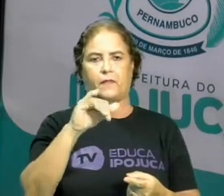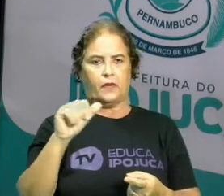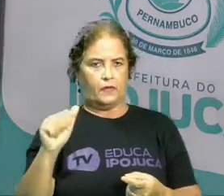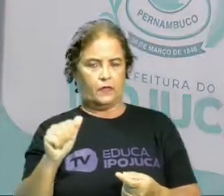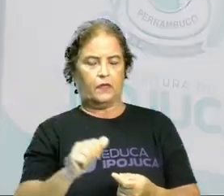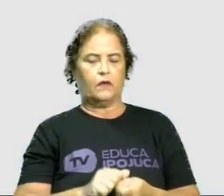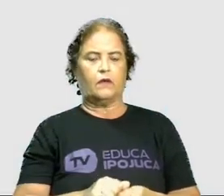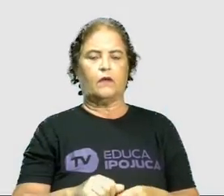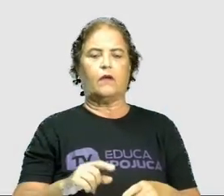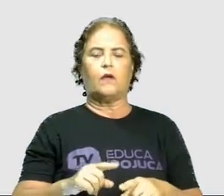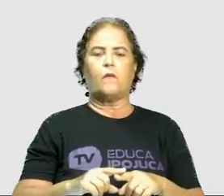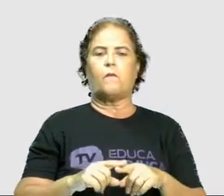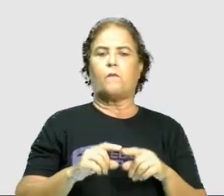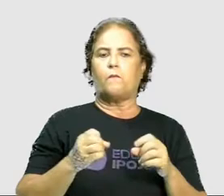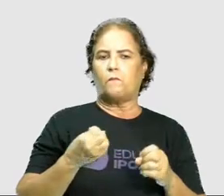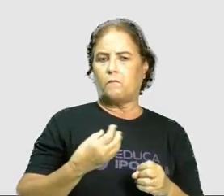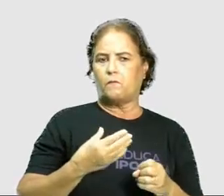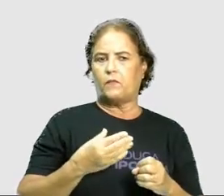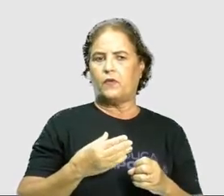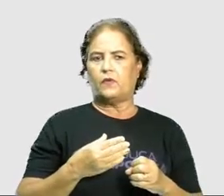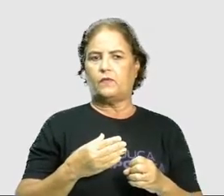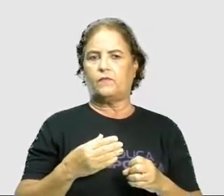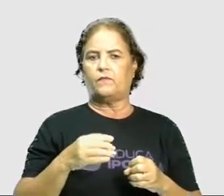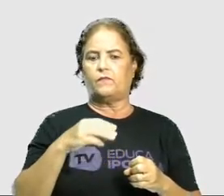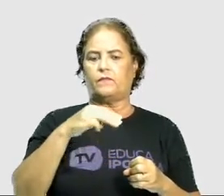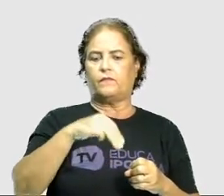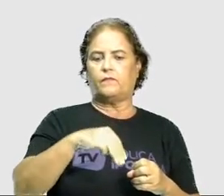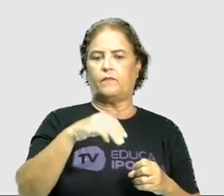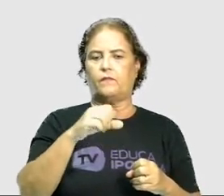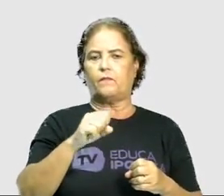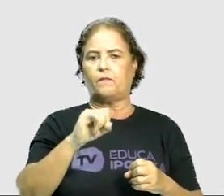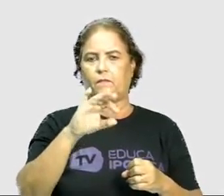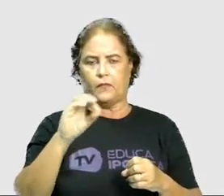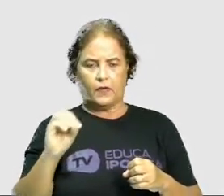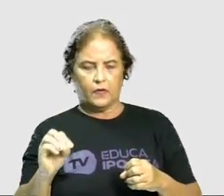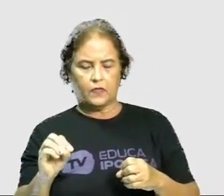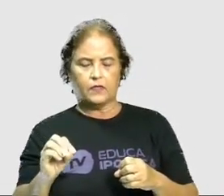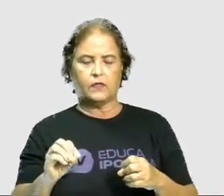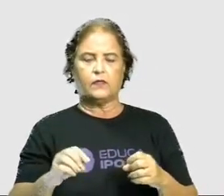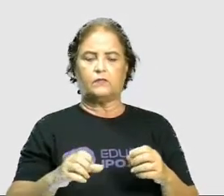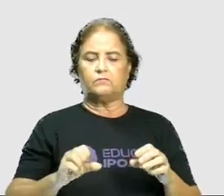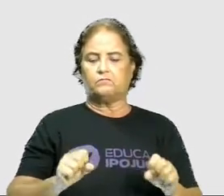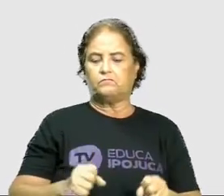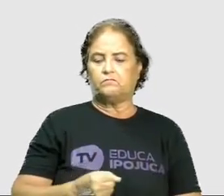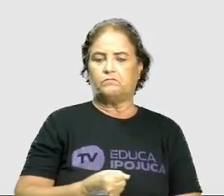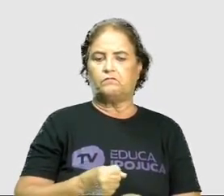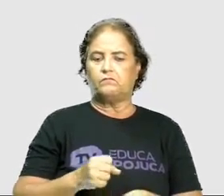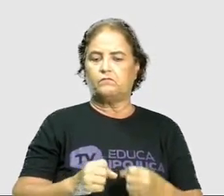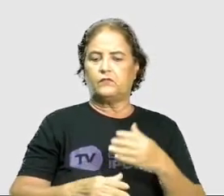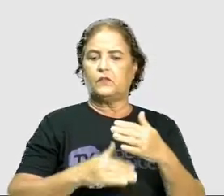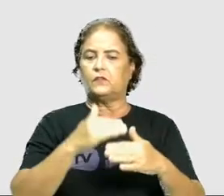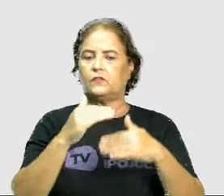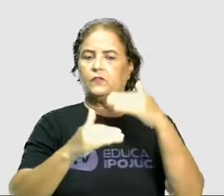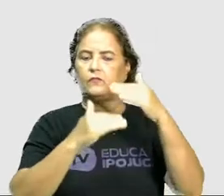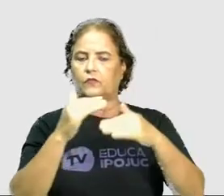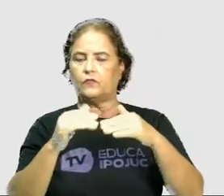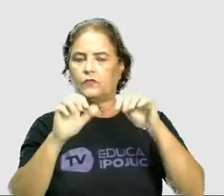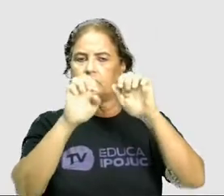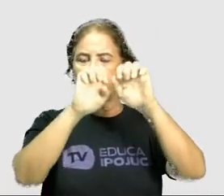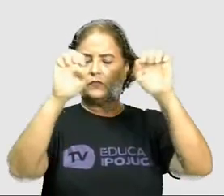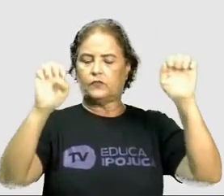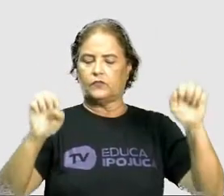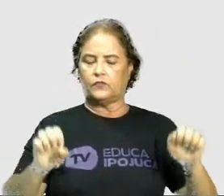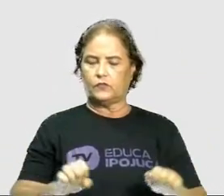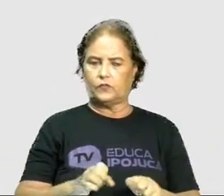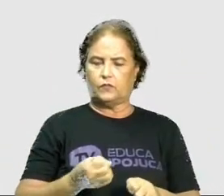bem nas Américas, os Maias desenvolveram um sistema fantástico, e baseado em apenas três símbolos.